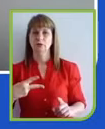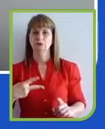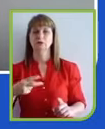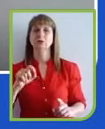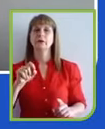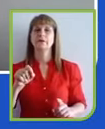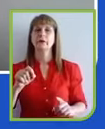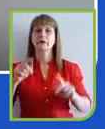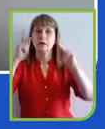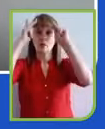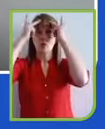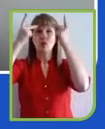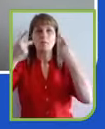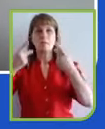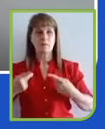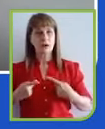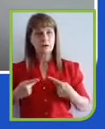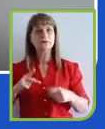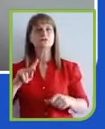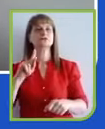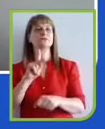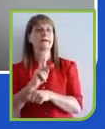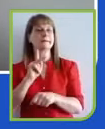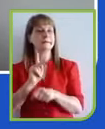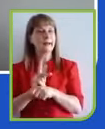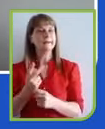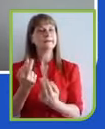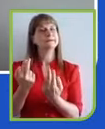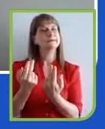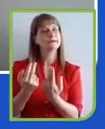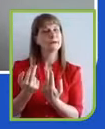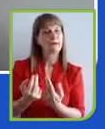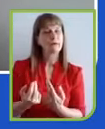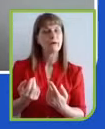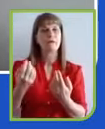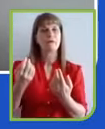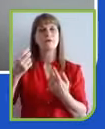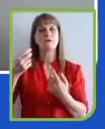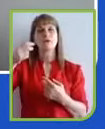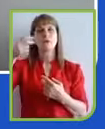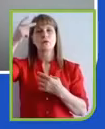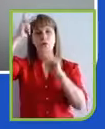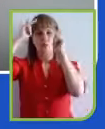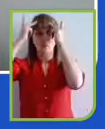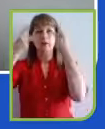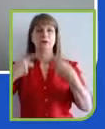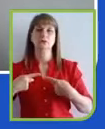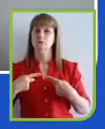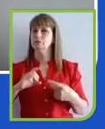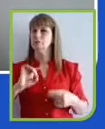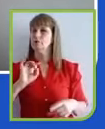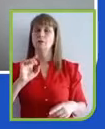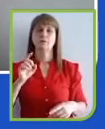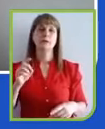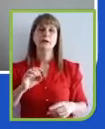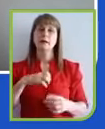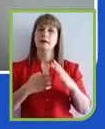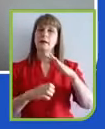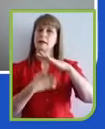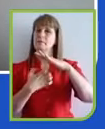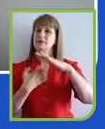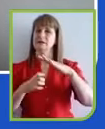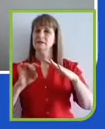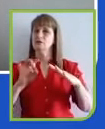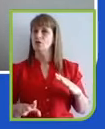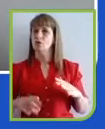só recursos. Essa, pra mim, talvez seja a mais importante das tendências. E aí a gente entra em todas